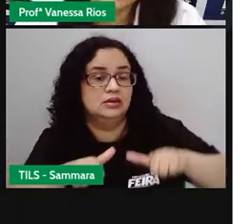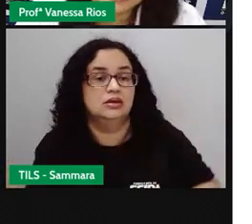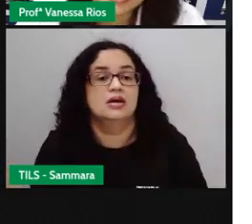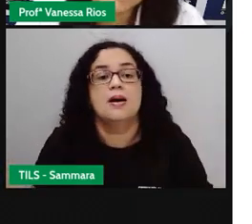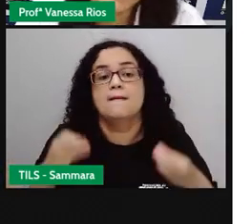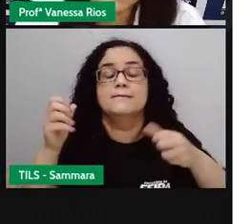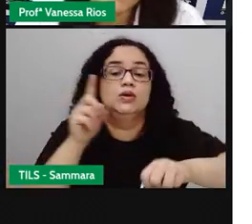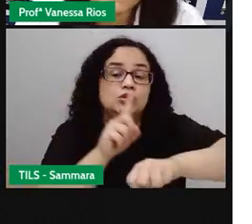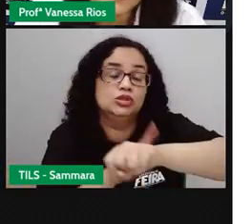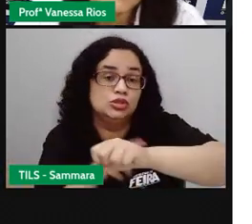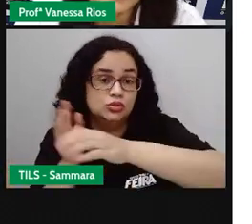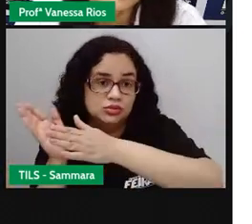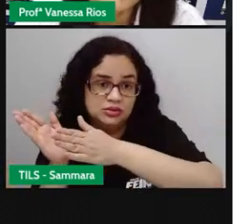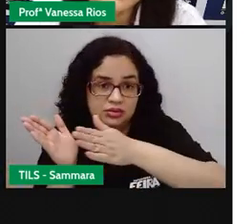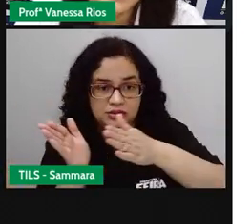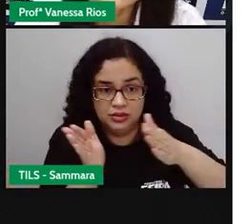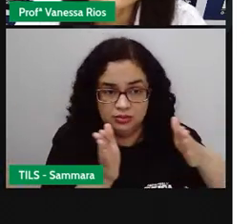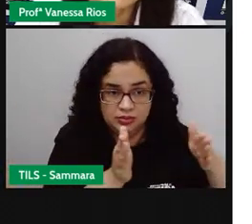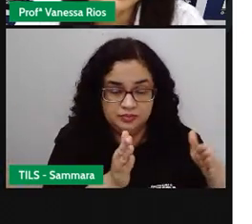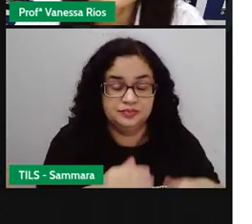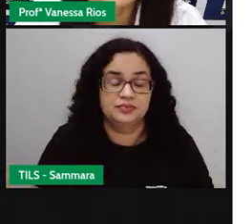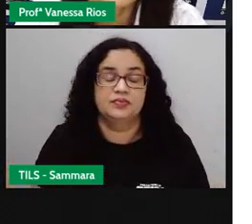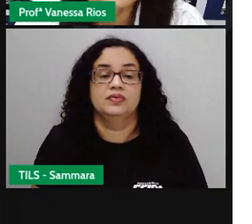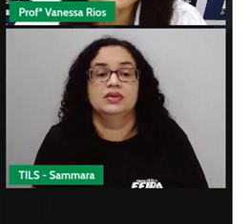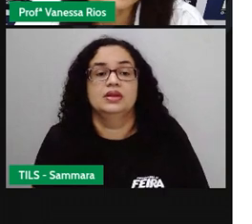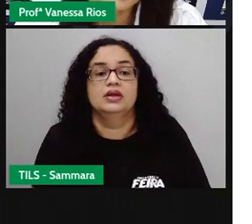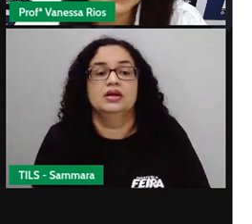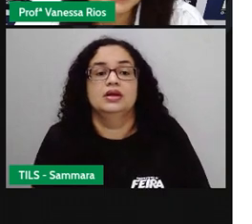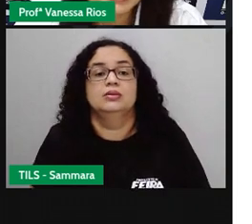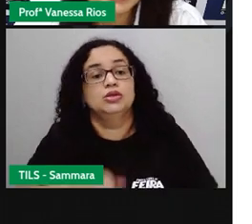variar no tempo, podem variar também